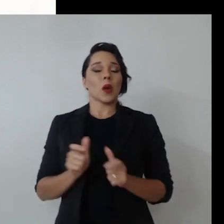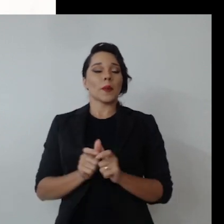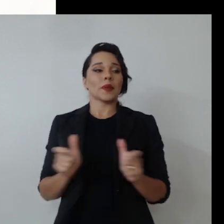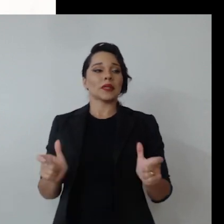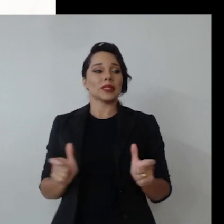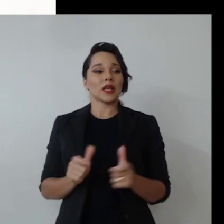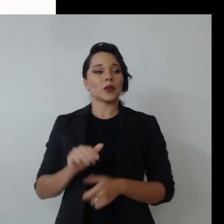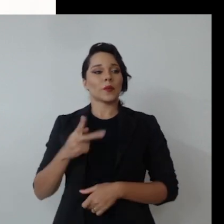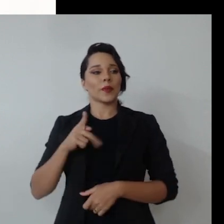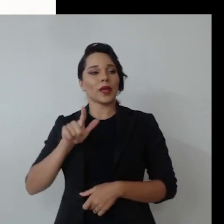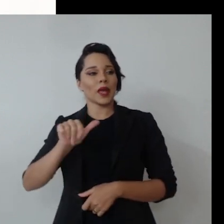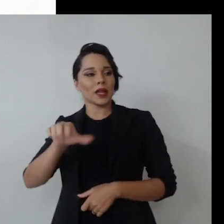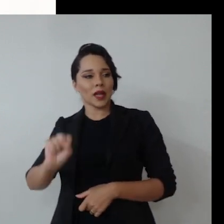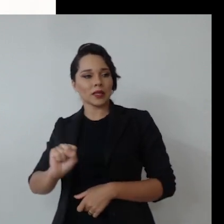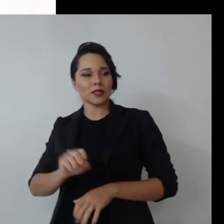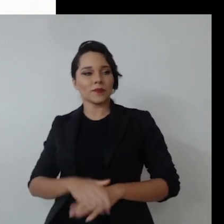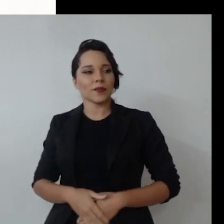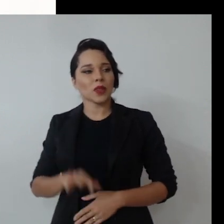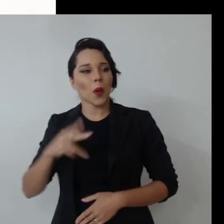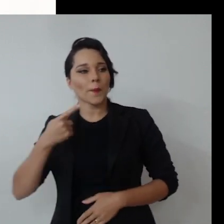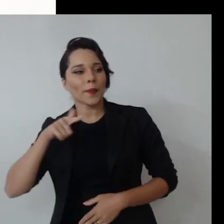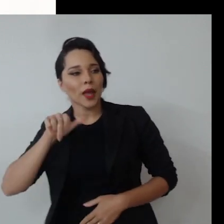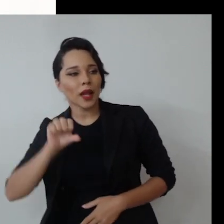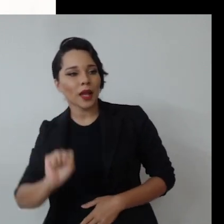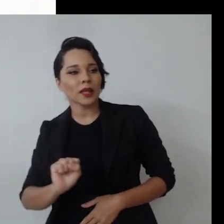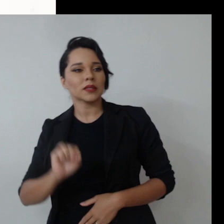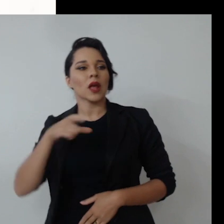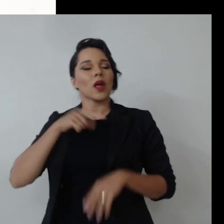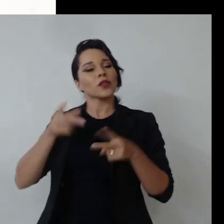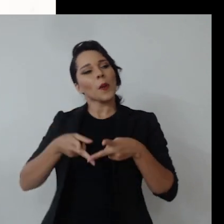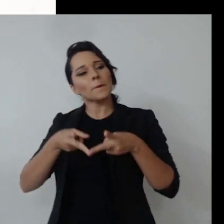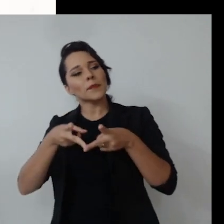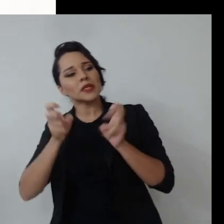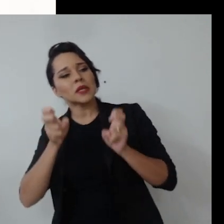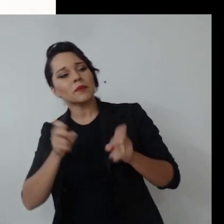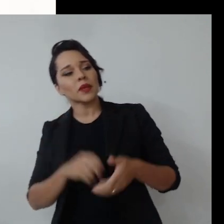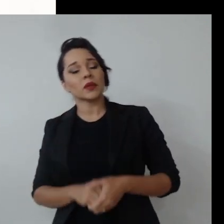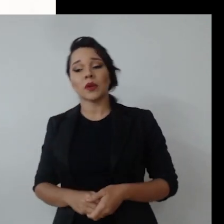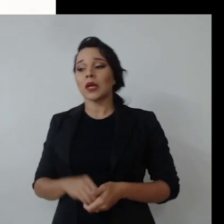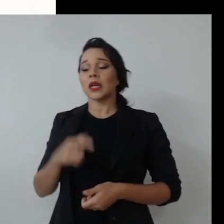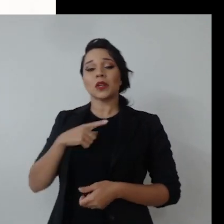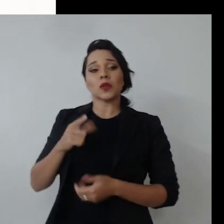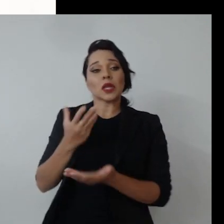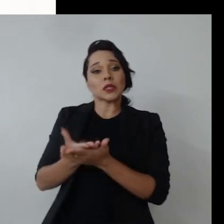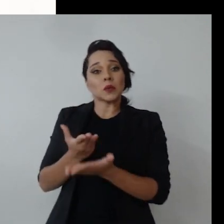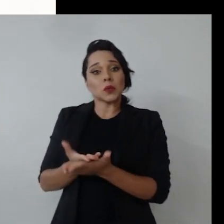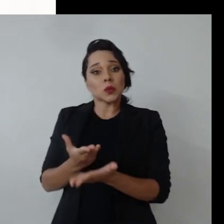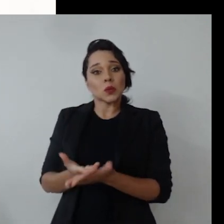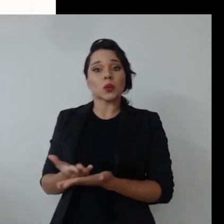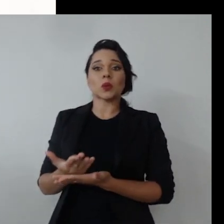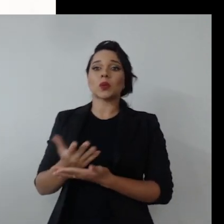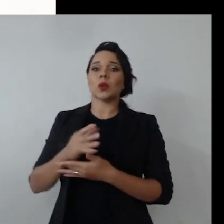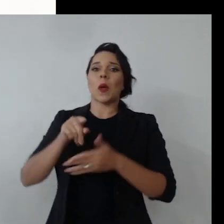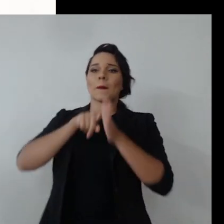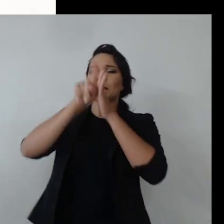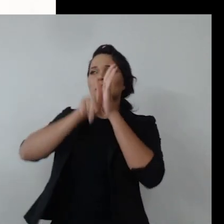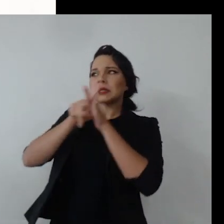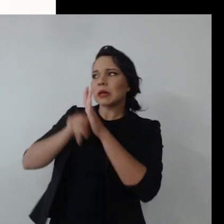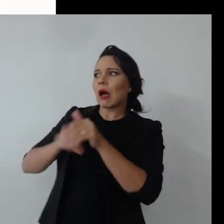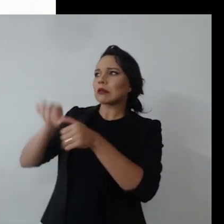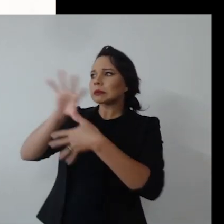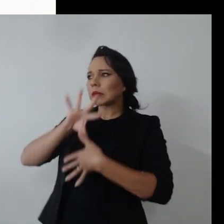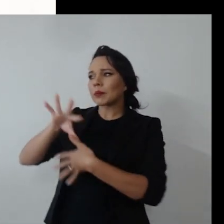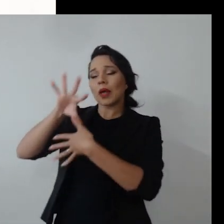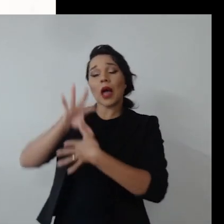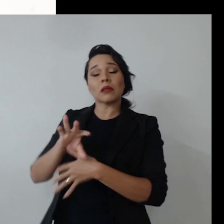Ampliar a visão do PLS. O nosso PLS, eu tenho observado isso, tá, gente? Embora eu não tenha um estudo muito bem mapeado